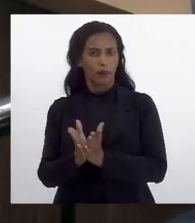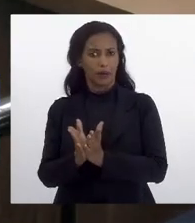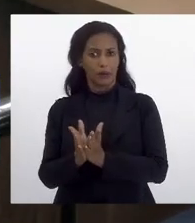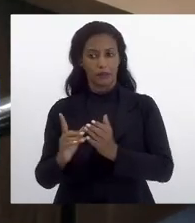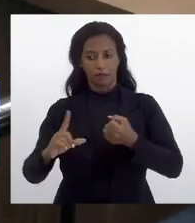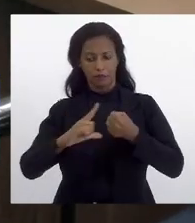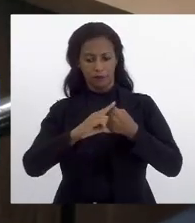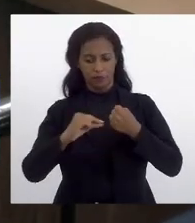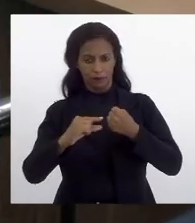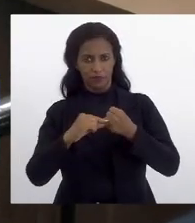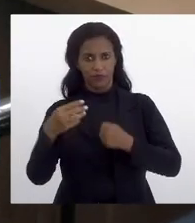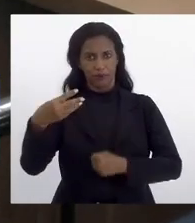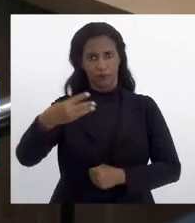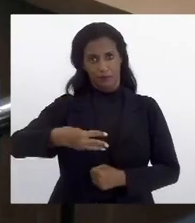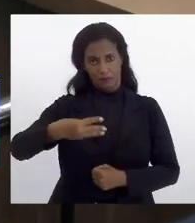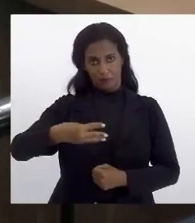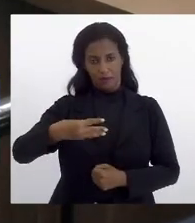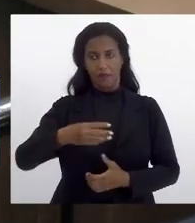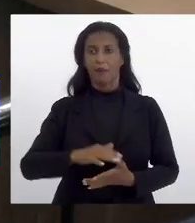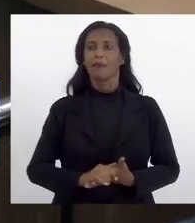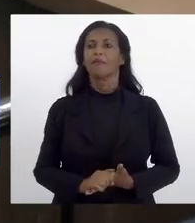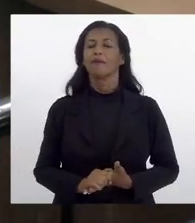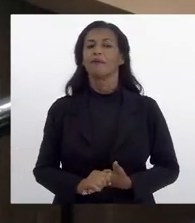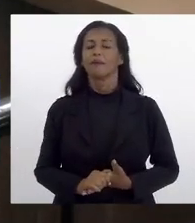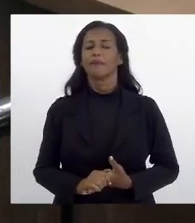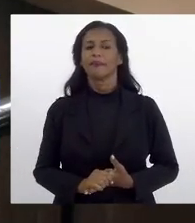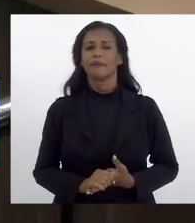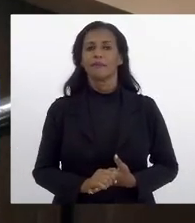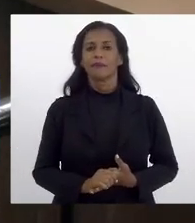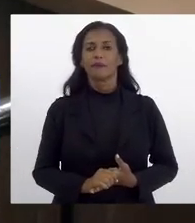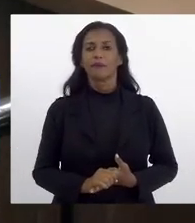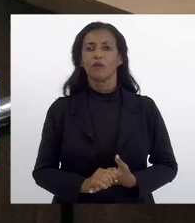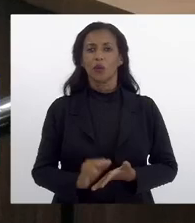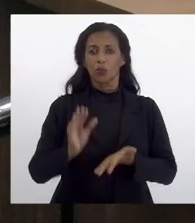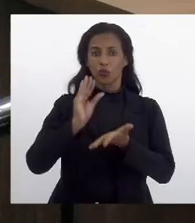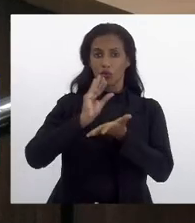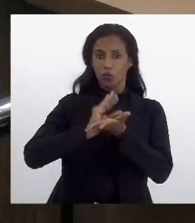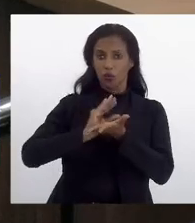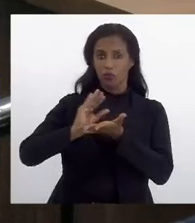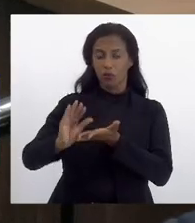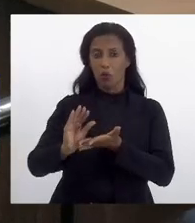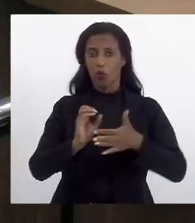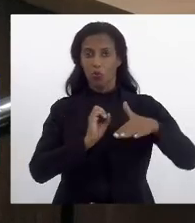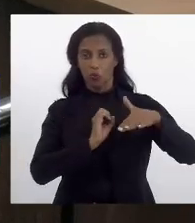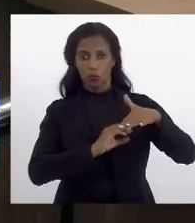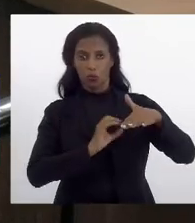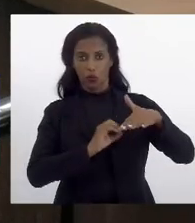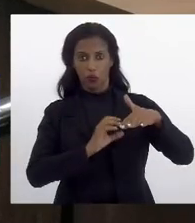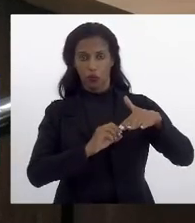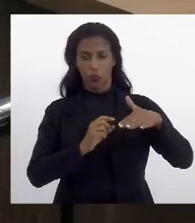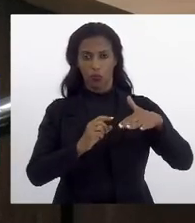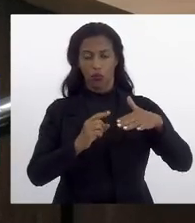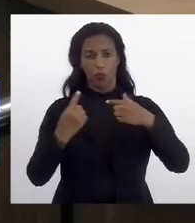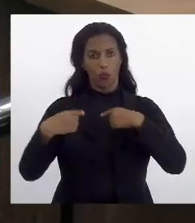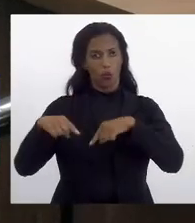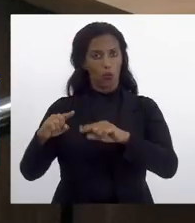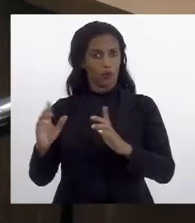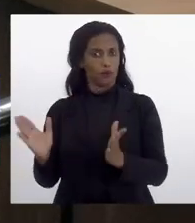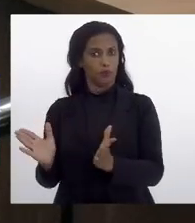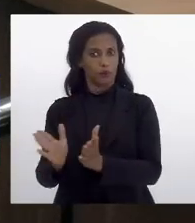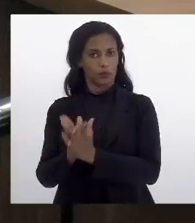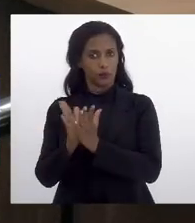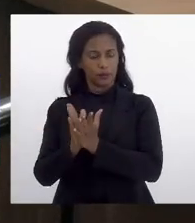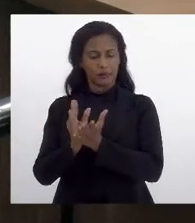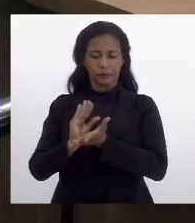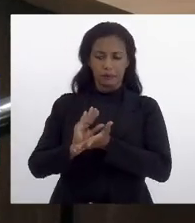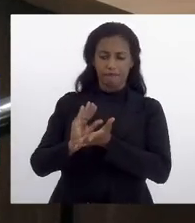seu artigo 3º, diz o segundo, diz o seguinte, os recursos do Fundo Estadual de Combate à Pobreza deverão